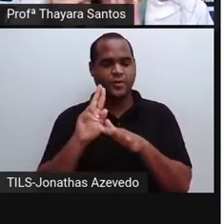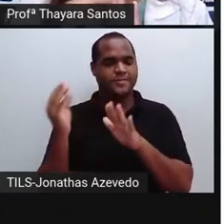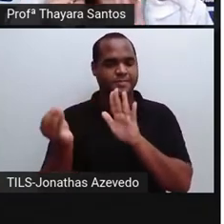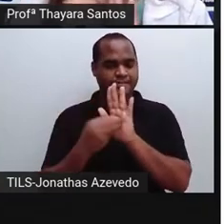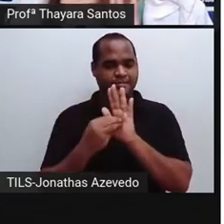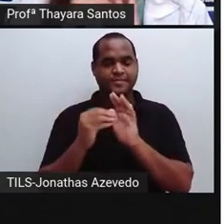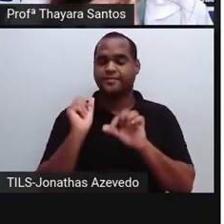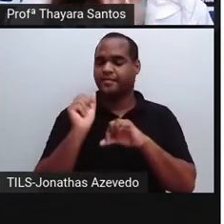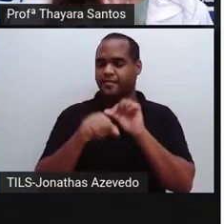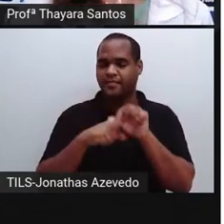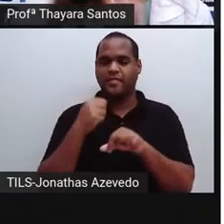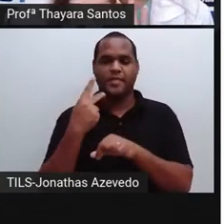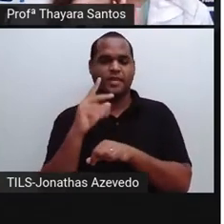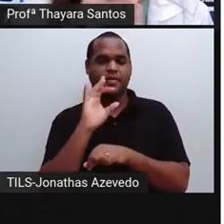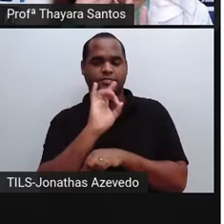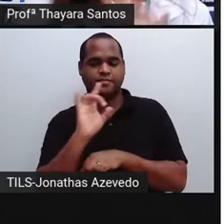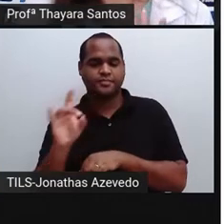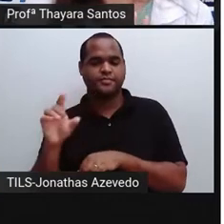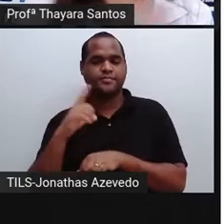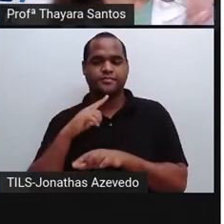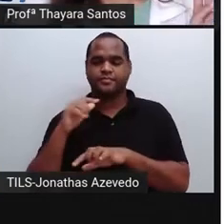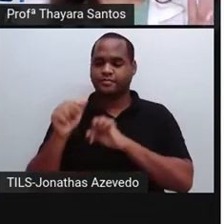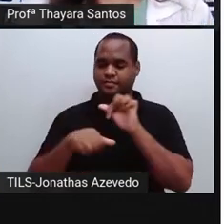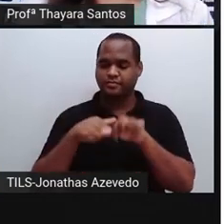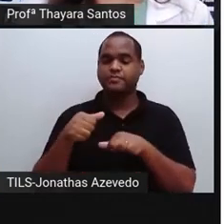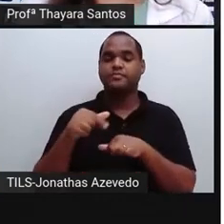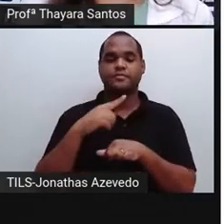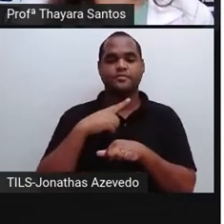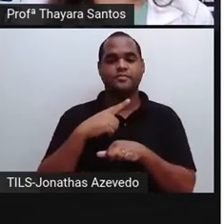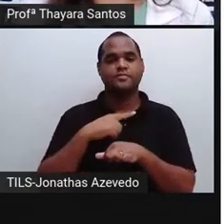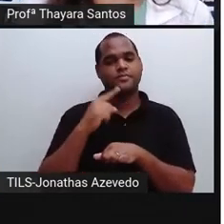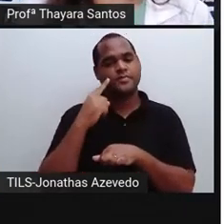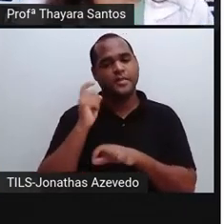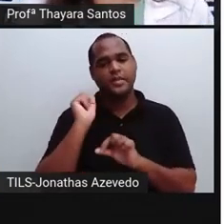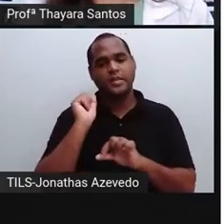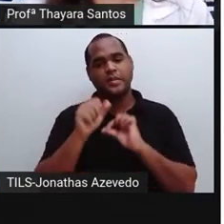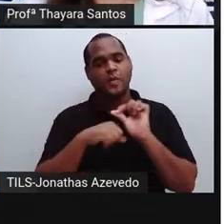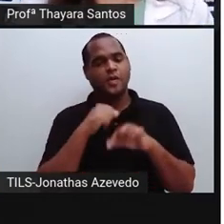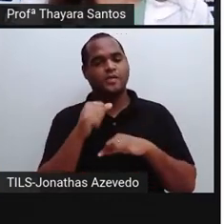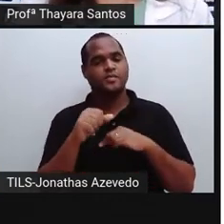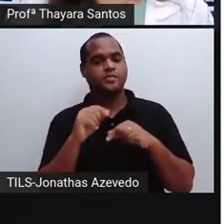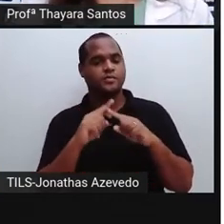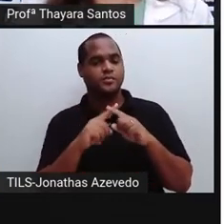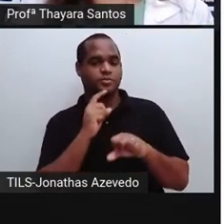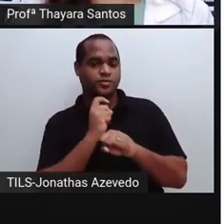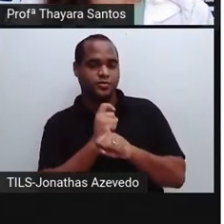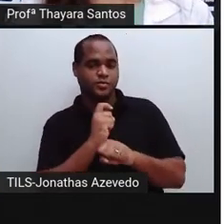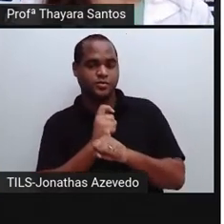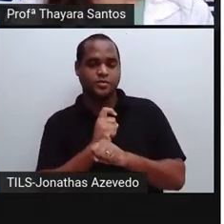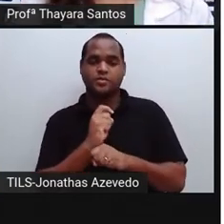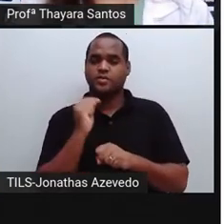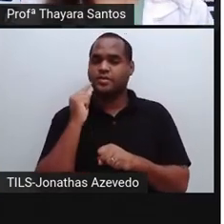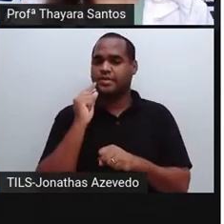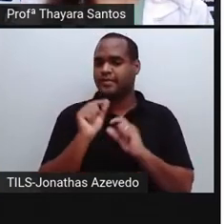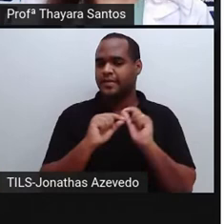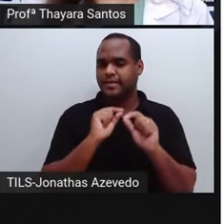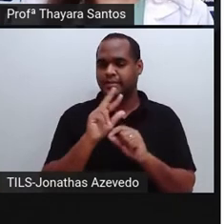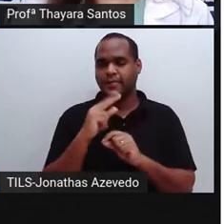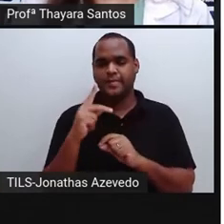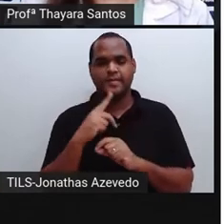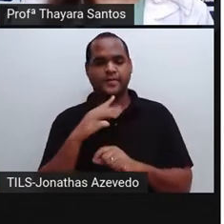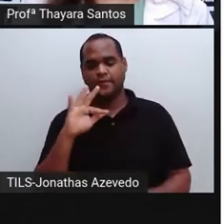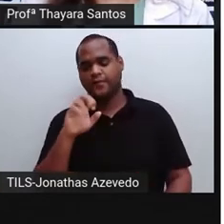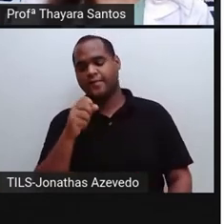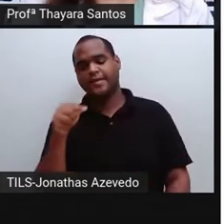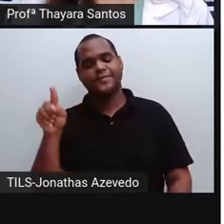para essa mudança de acordo com o que ela vai virando. Então, se essa água muda do estado sólido para o líquido, ela, a gente dá o